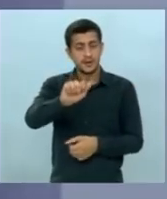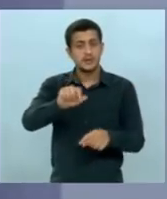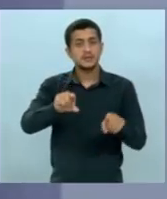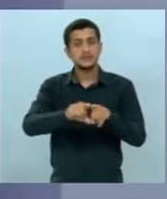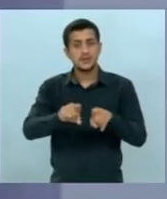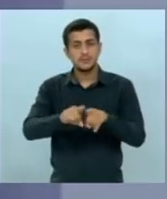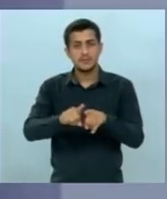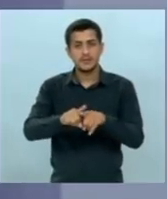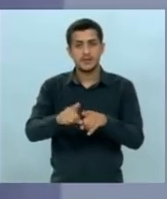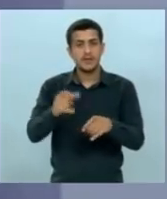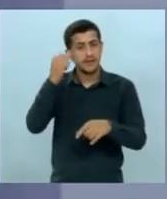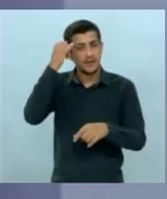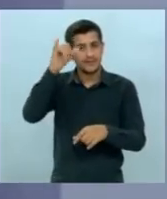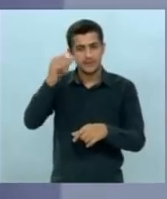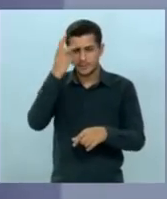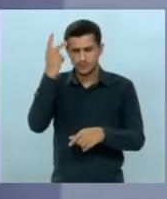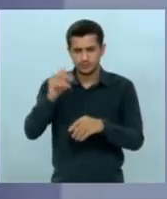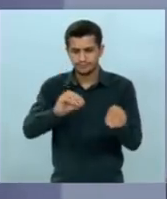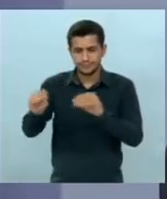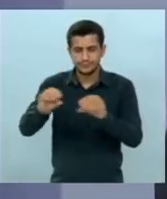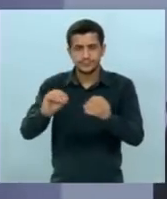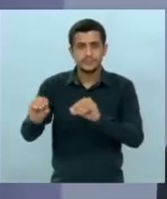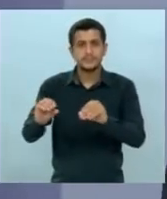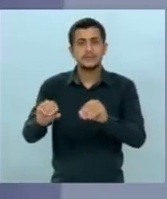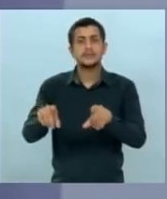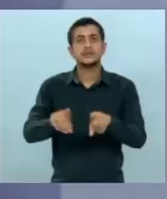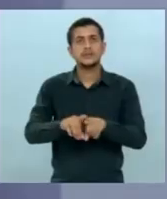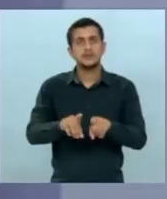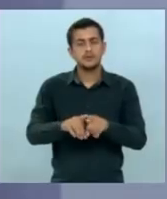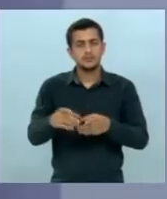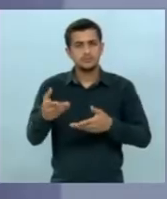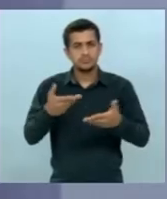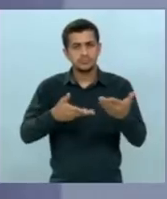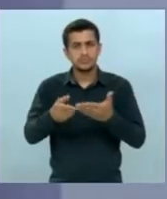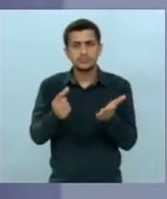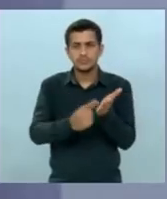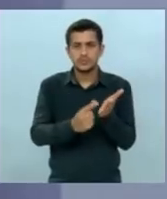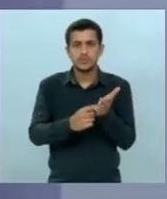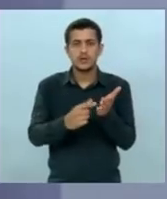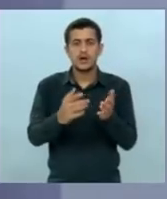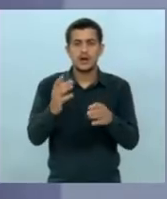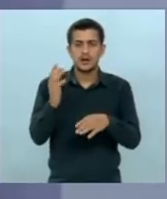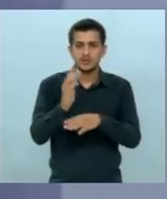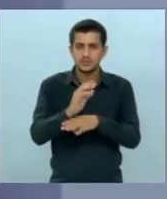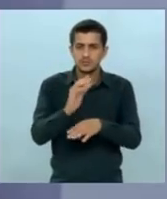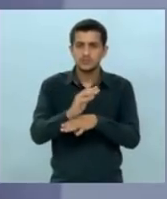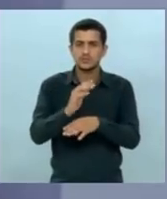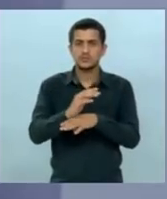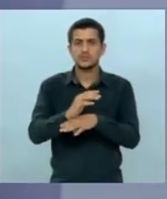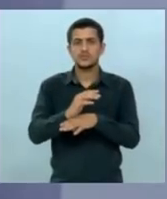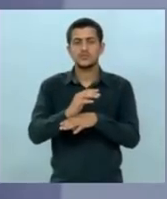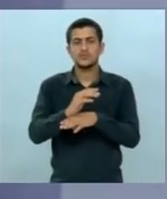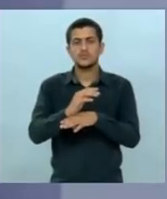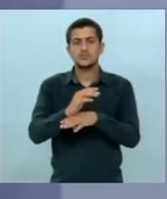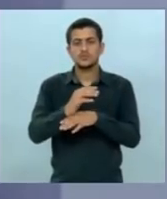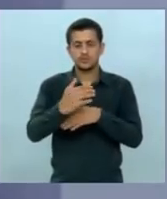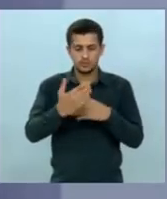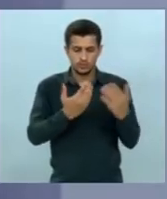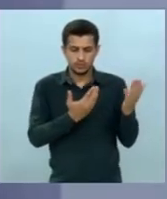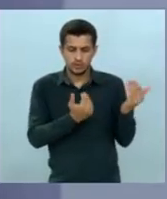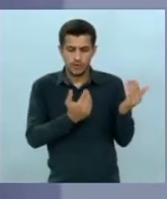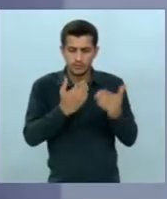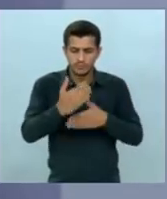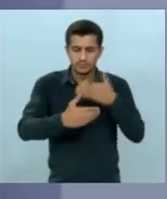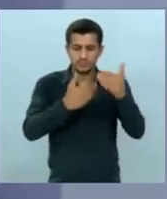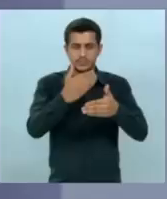evasão e a repetência fizemos o programa AJA que é avanço dos jovens na aprendizagem para não deixar os jovens